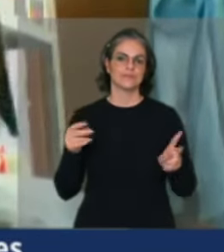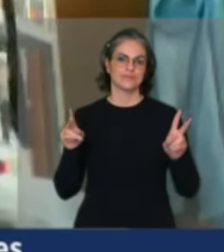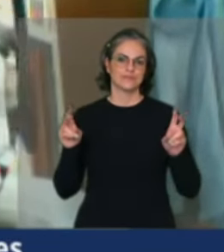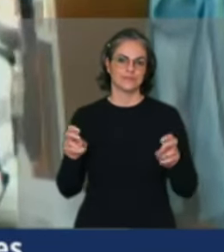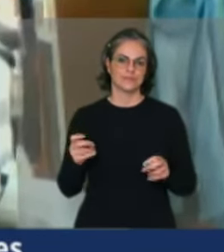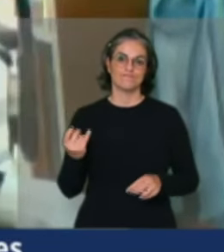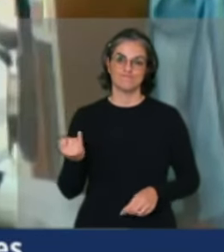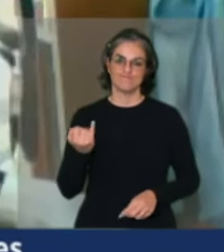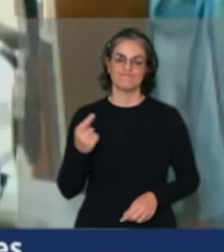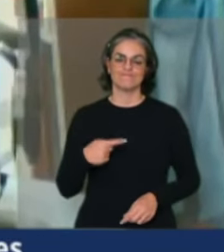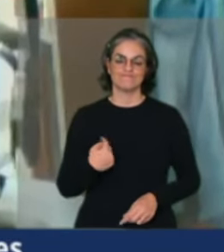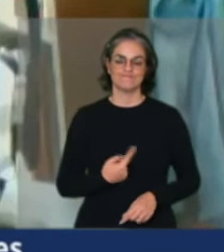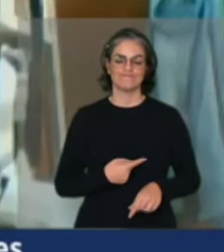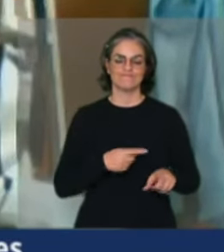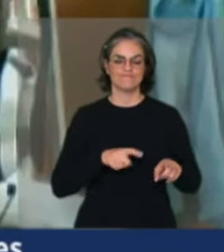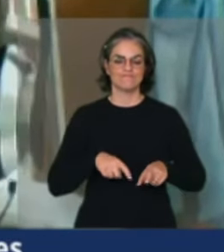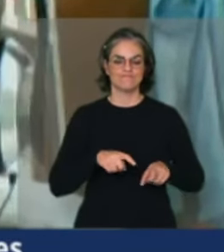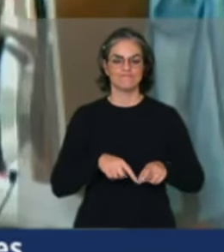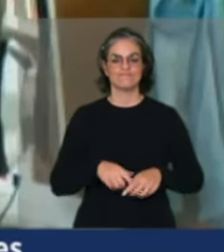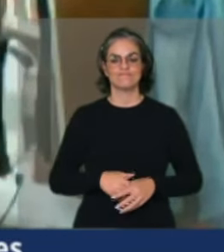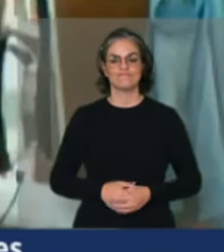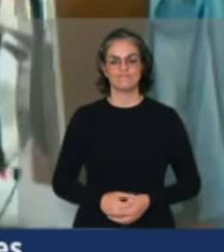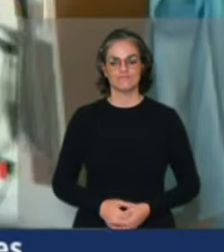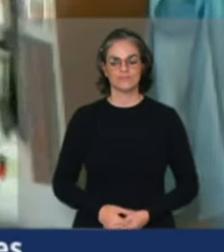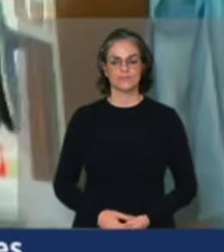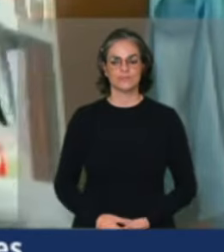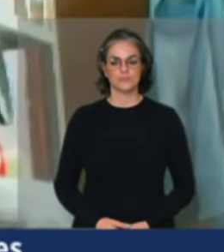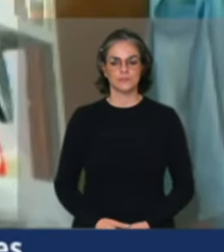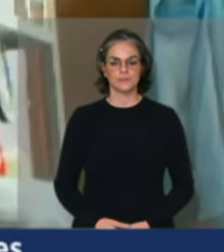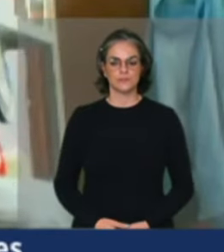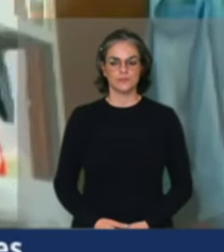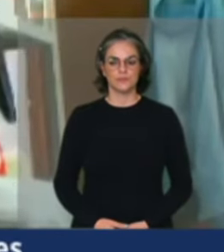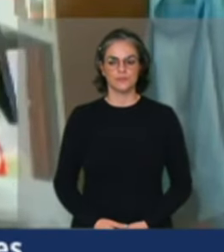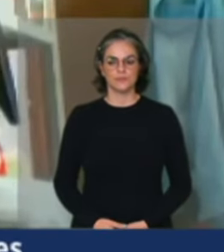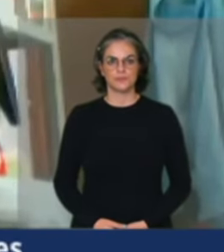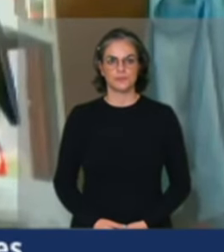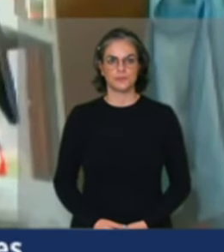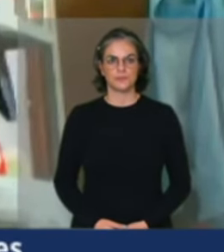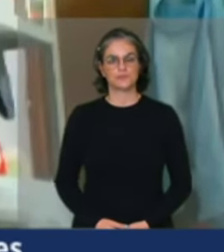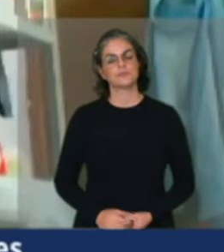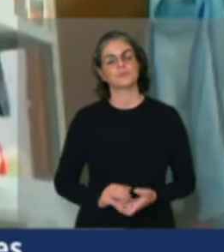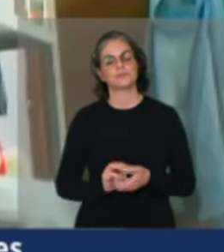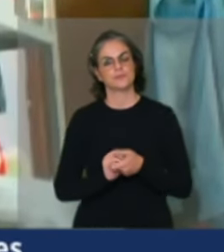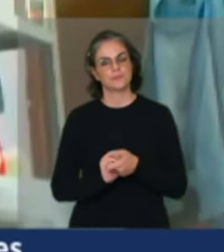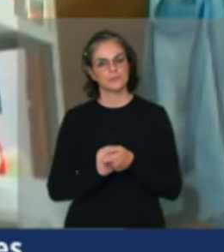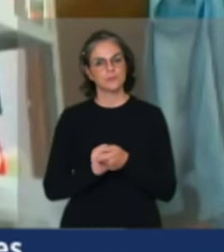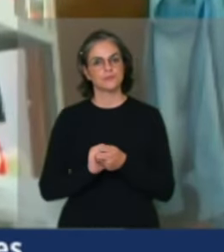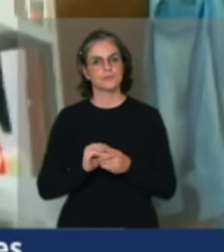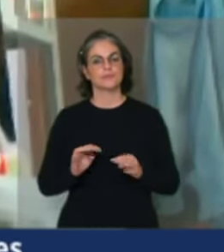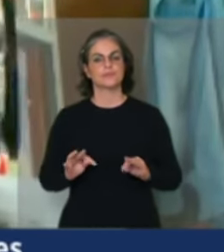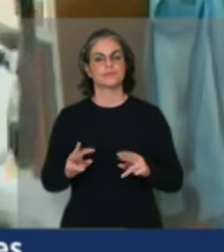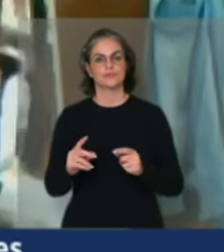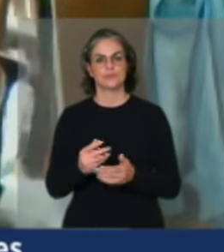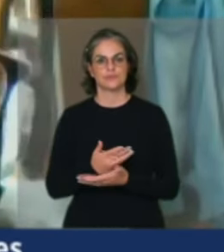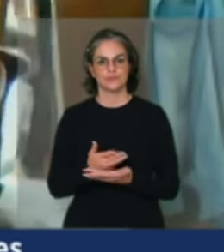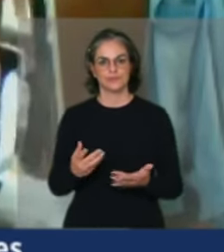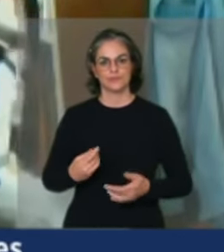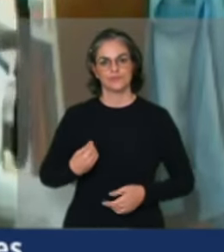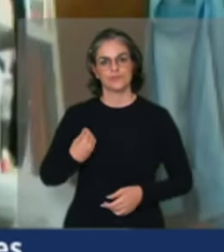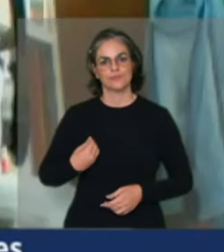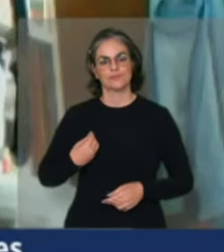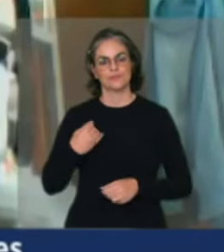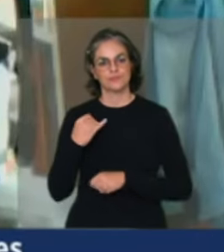para nós do campo, dos povos do campo, das águas e das florestas. Bem como saudar todos e todas que estão acompanhando pelas redes